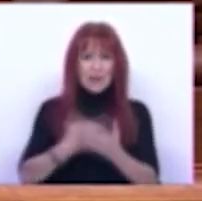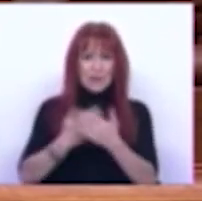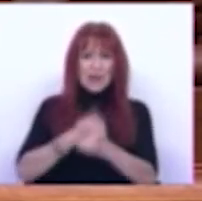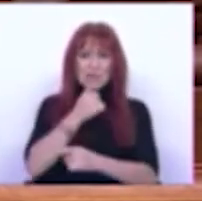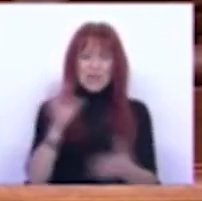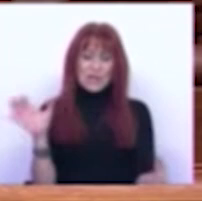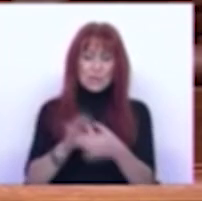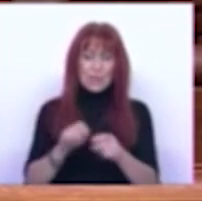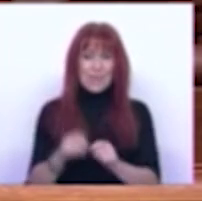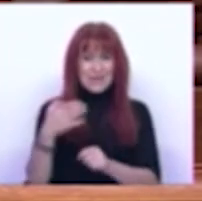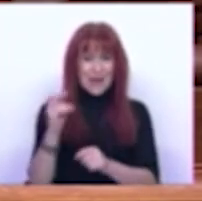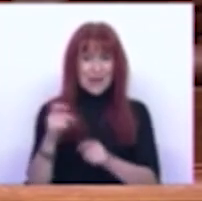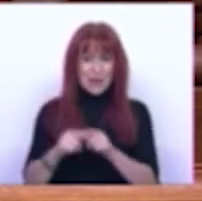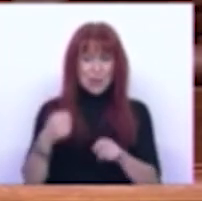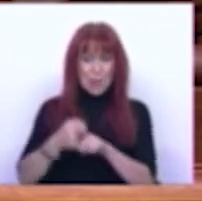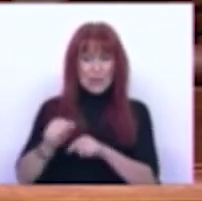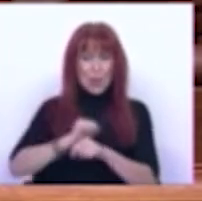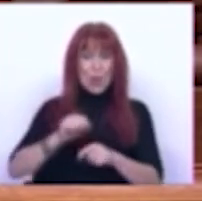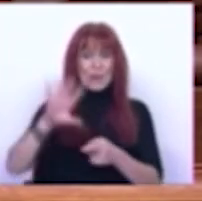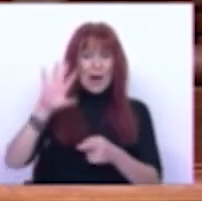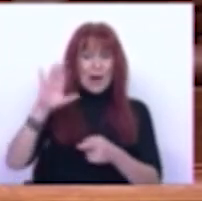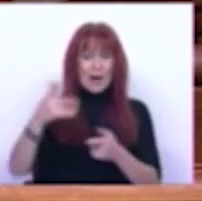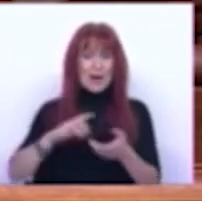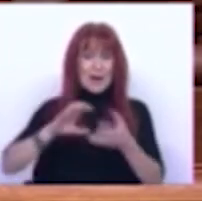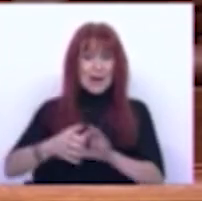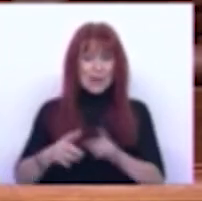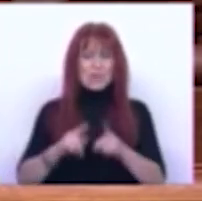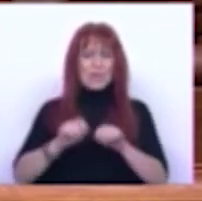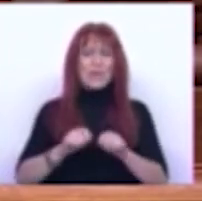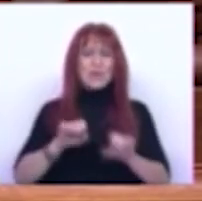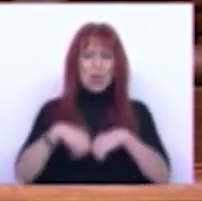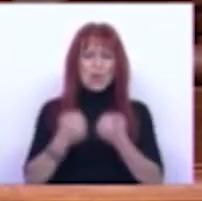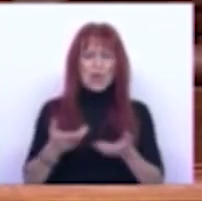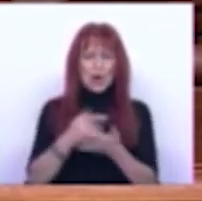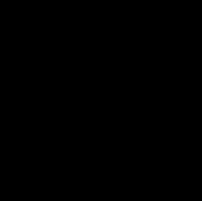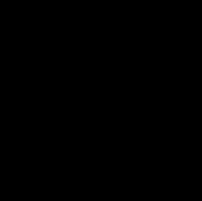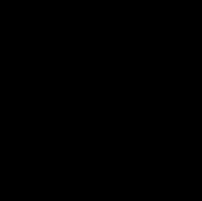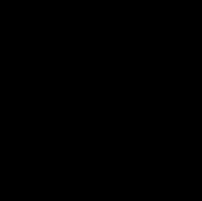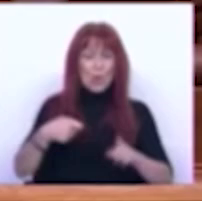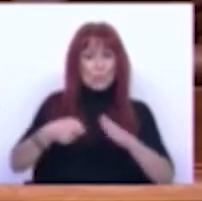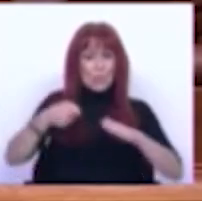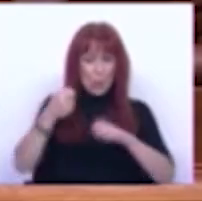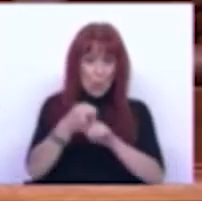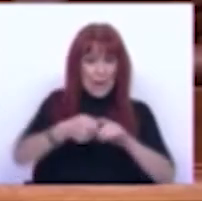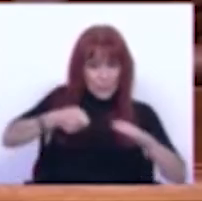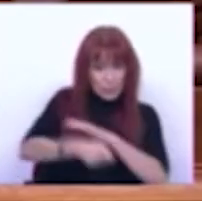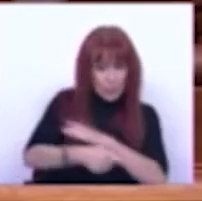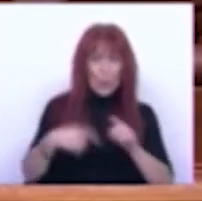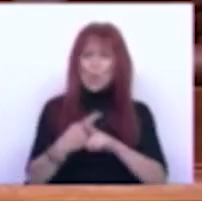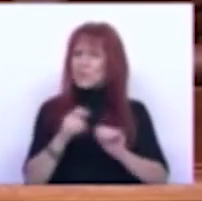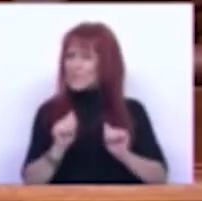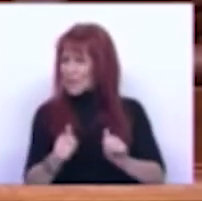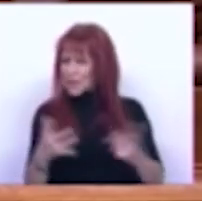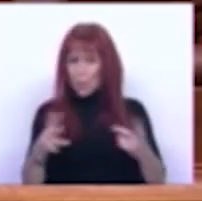alinhadas com os 7 anos que temos para combater a crise climática mas também a crise socioeconómica do nosso país Mas uma coisa é